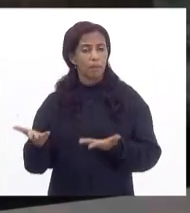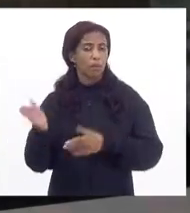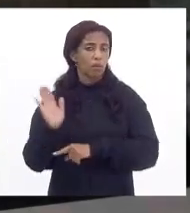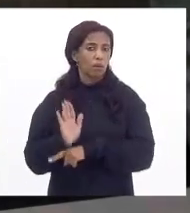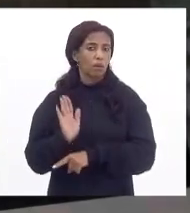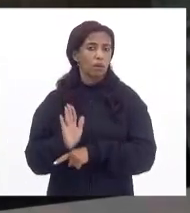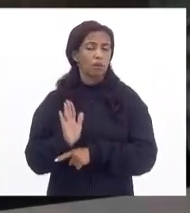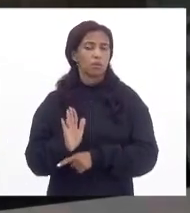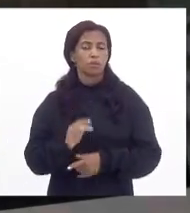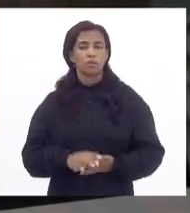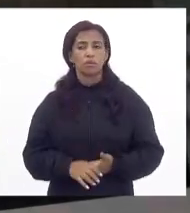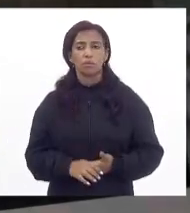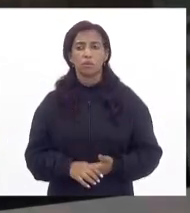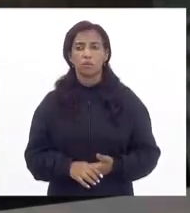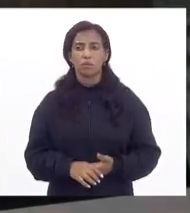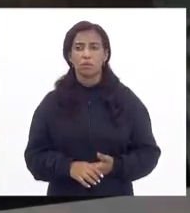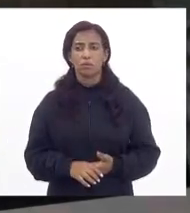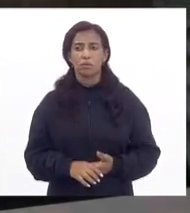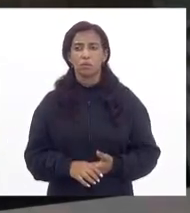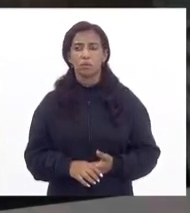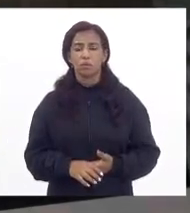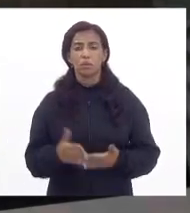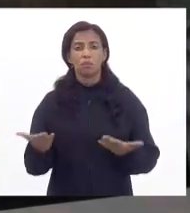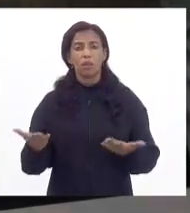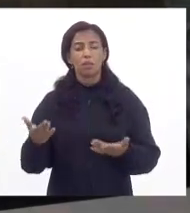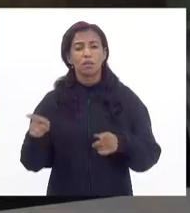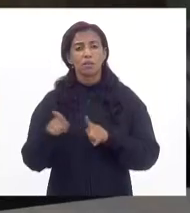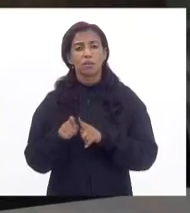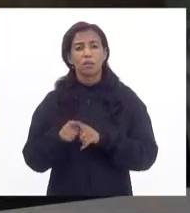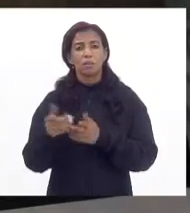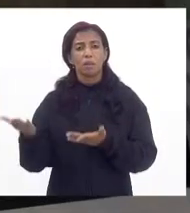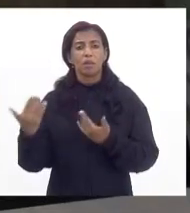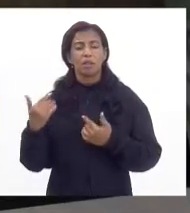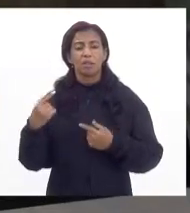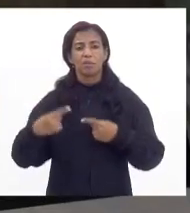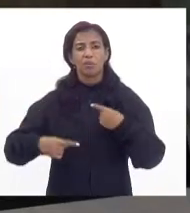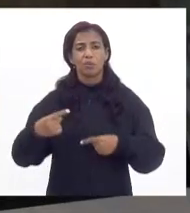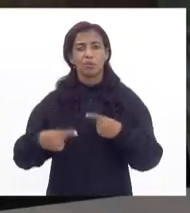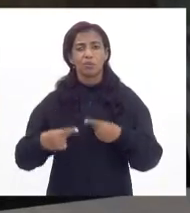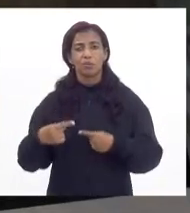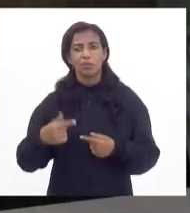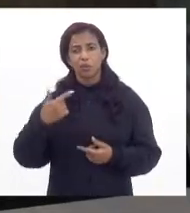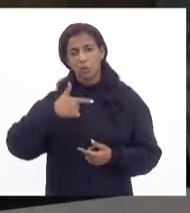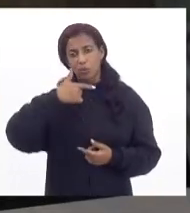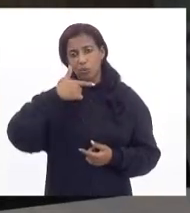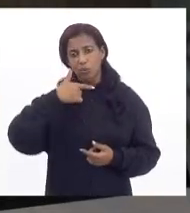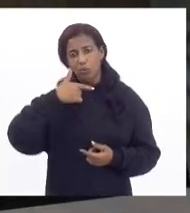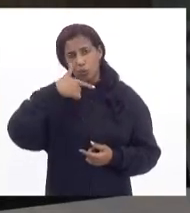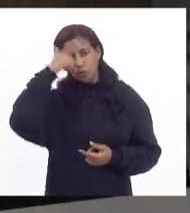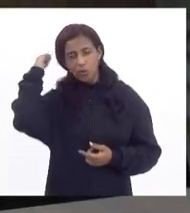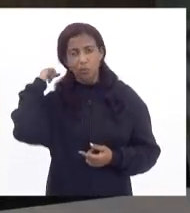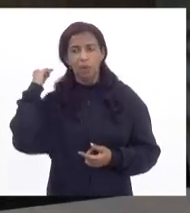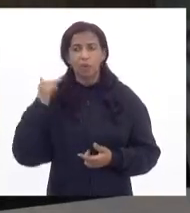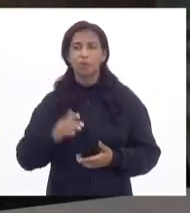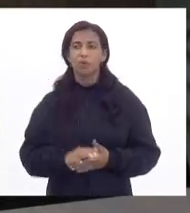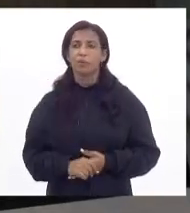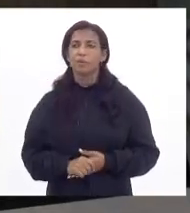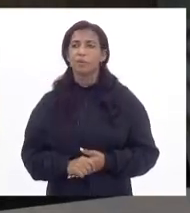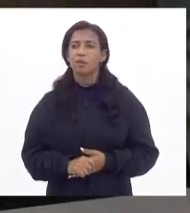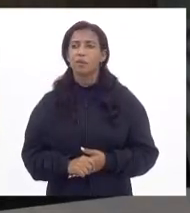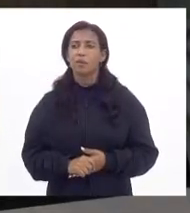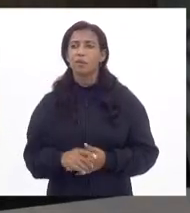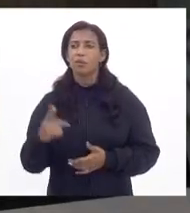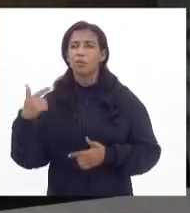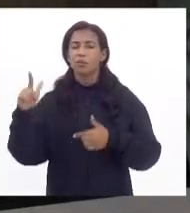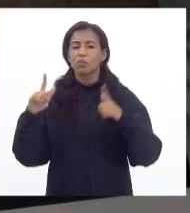vindo da AG Rio. Mas, no entanto, queria aqui chamar para um debate fraterno tanto o deputado autor Luiz Paulo, quanto